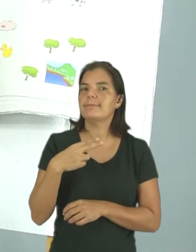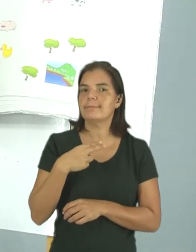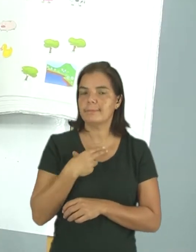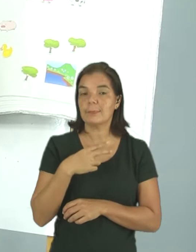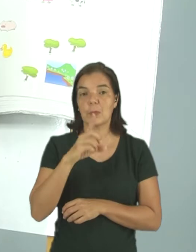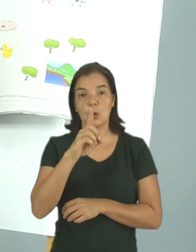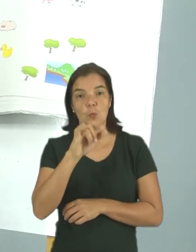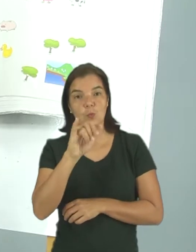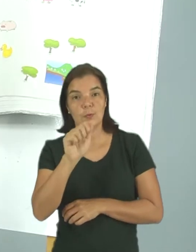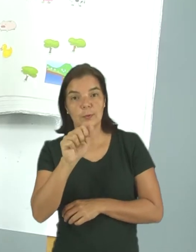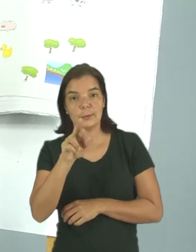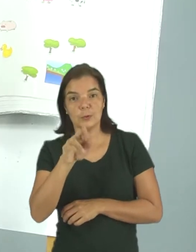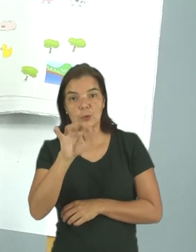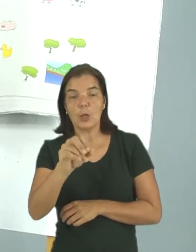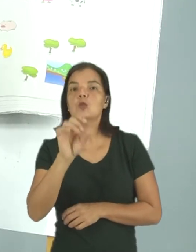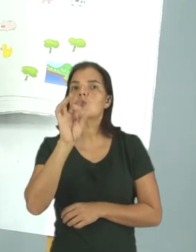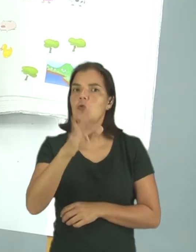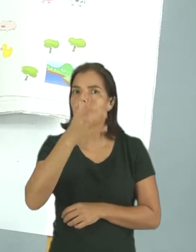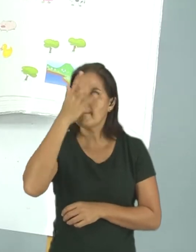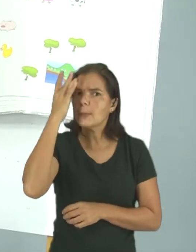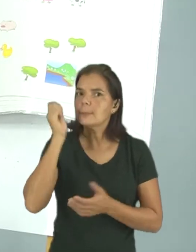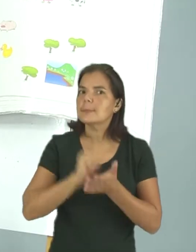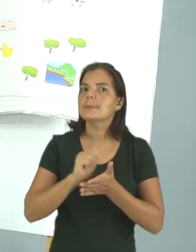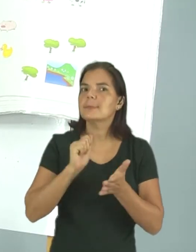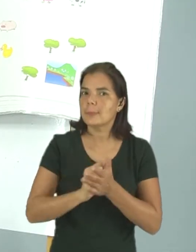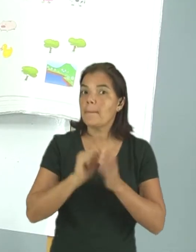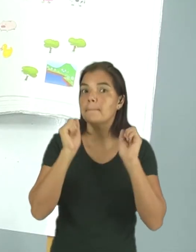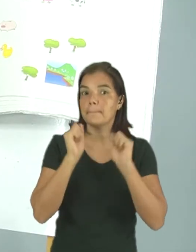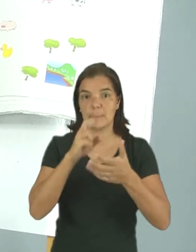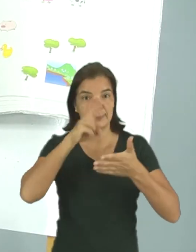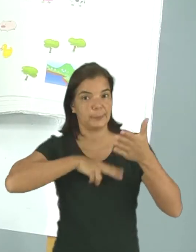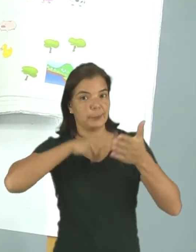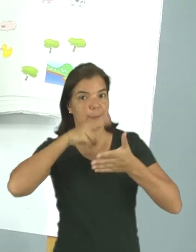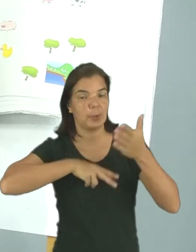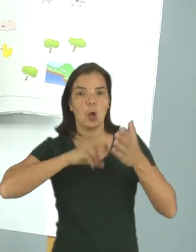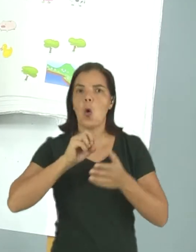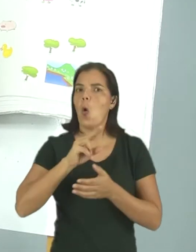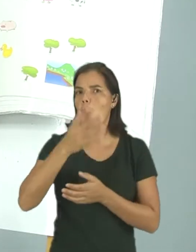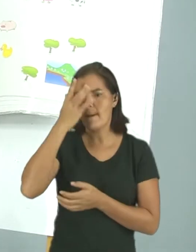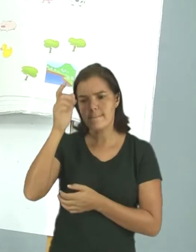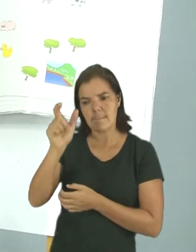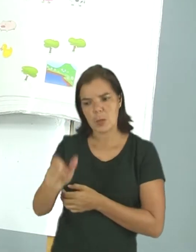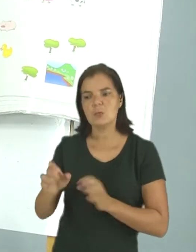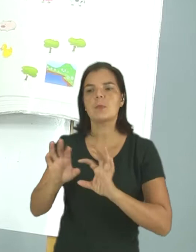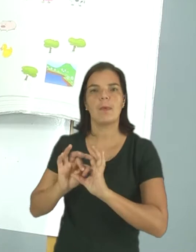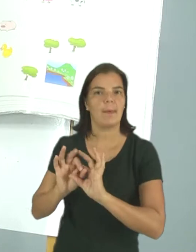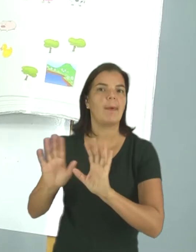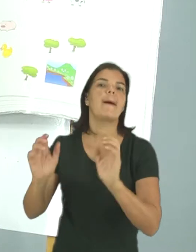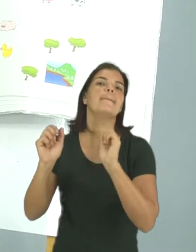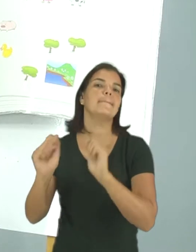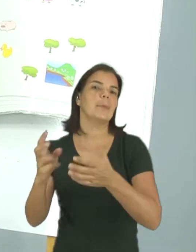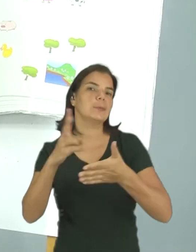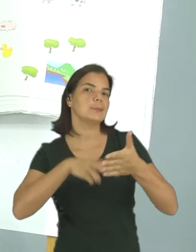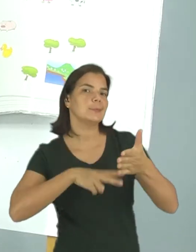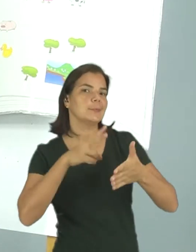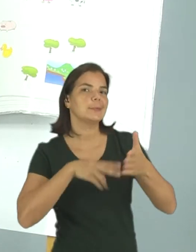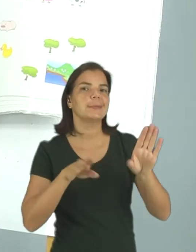O diário, somente o autor pode ler. Ou então alguém que ele autorize a fazer essa leitura.